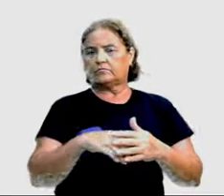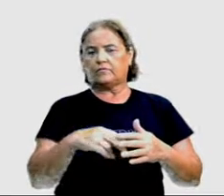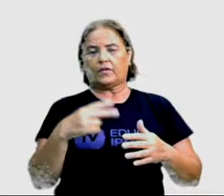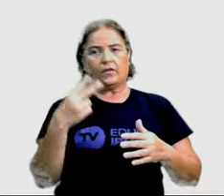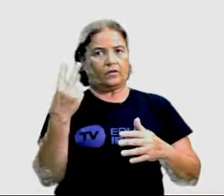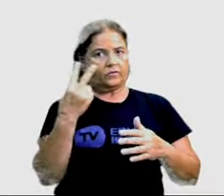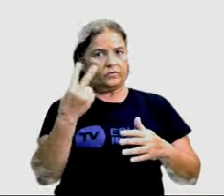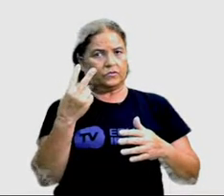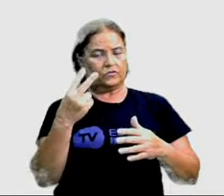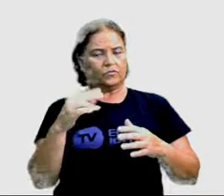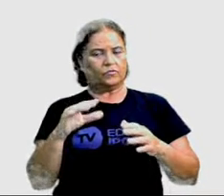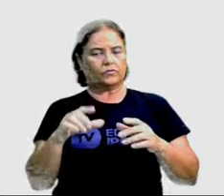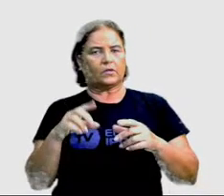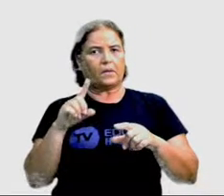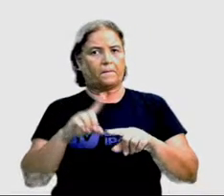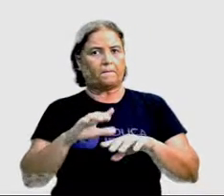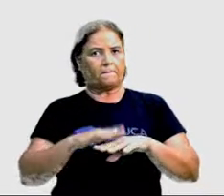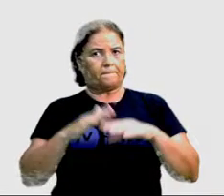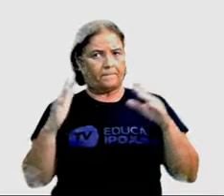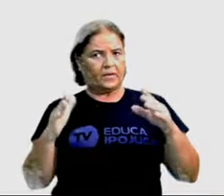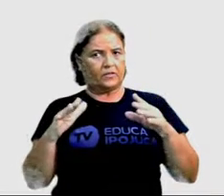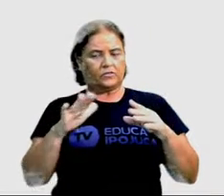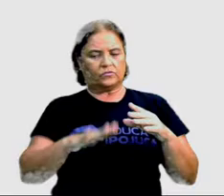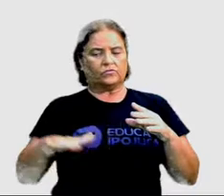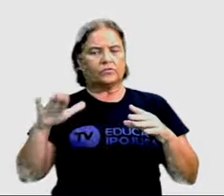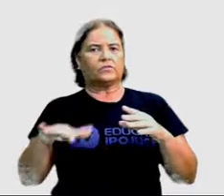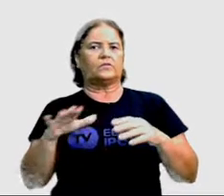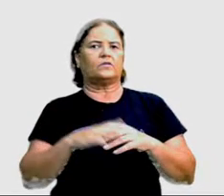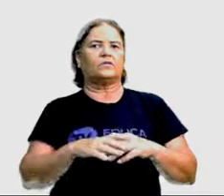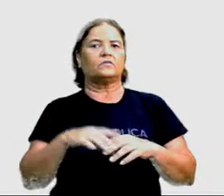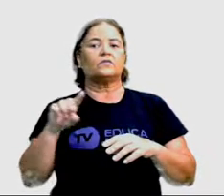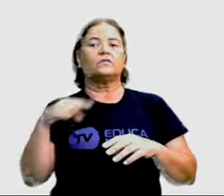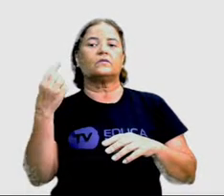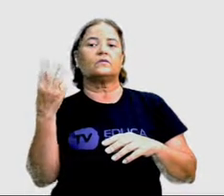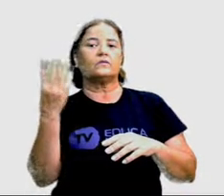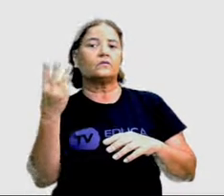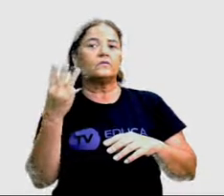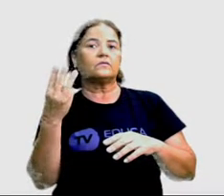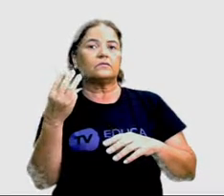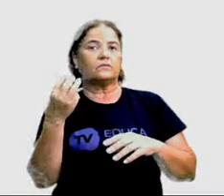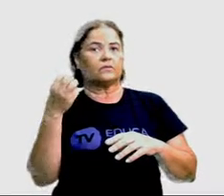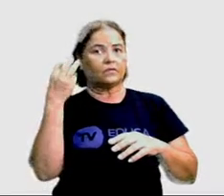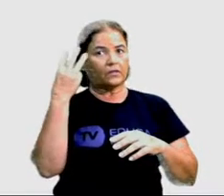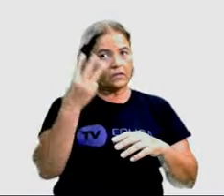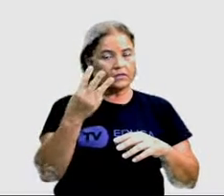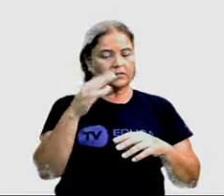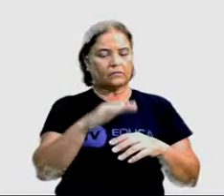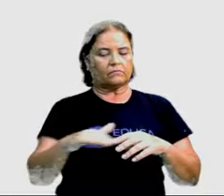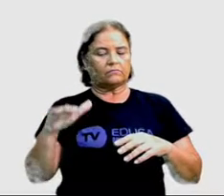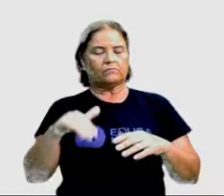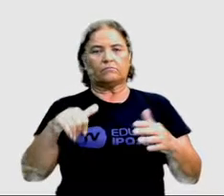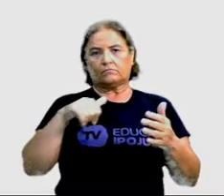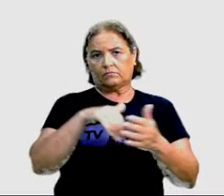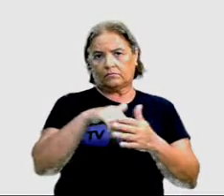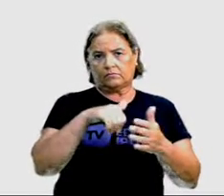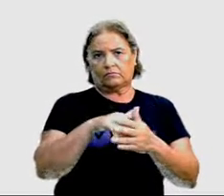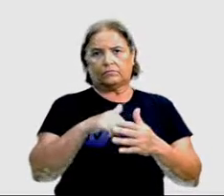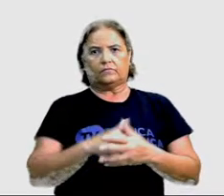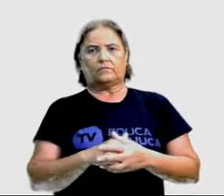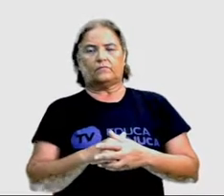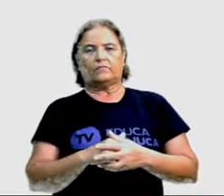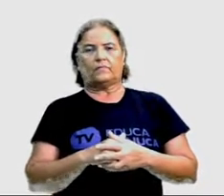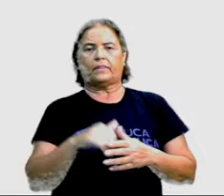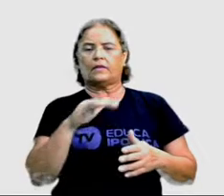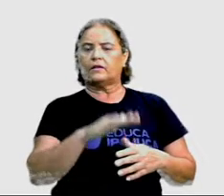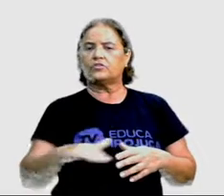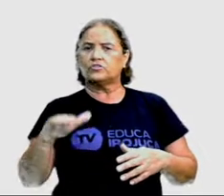já tem mais garotos. E na imagem 3, temos 3 garotos jogando. As crianças